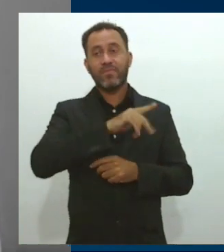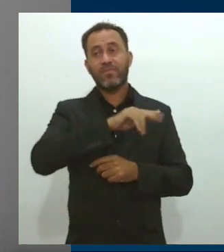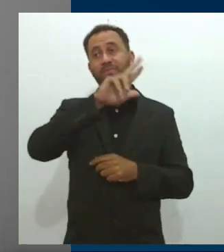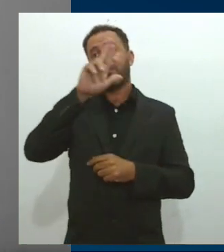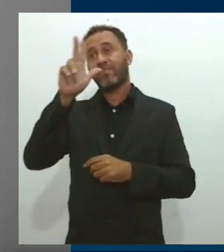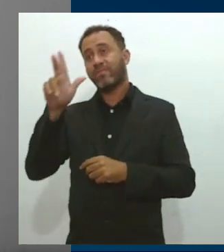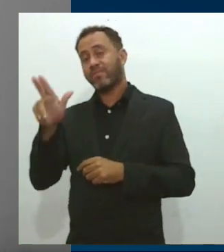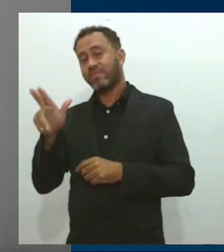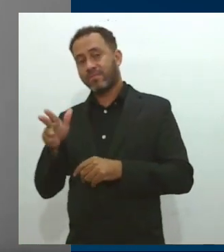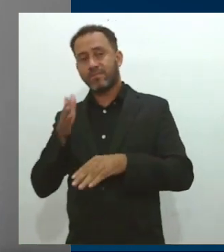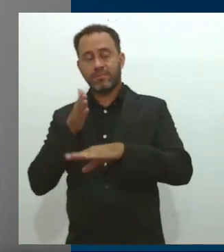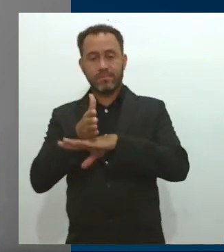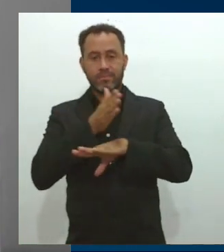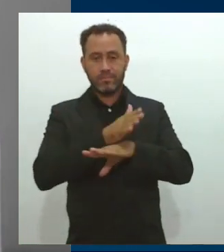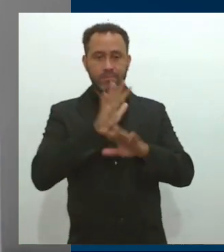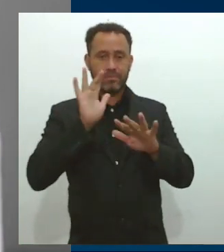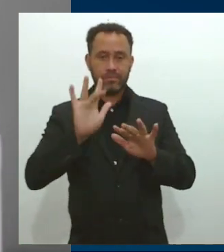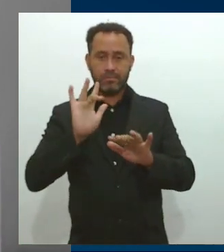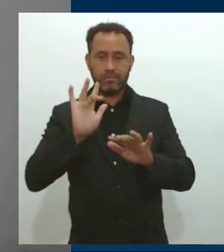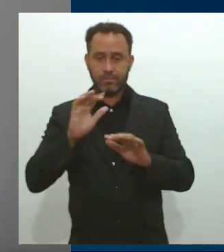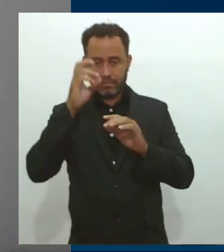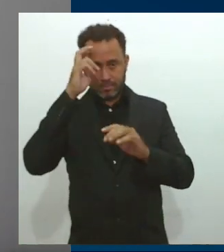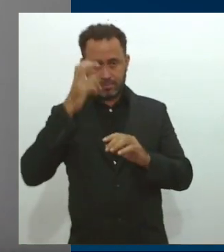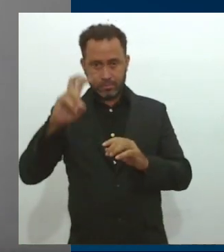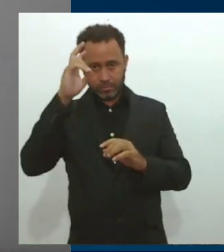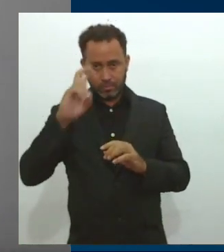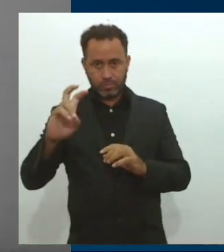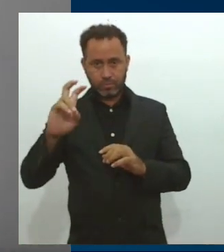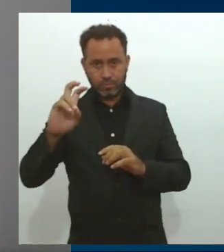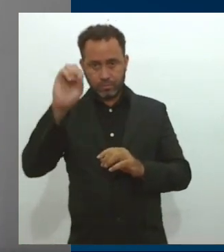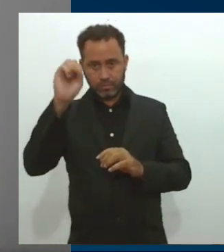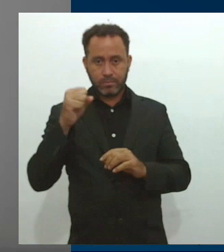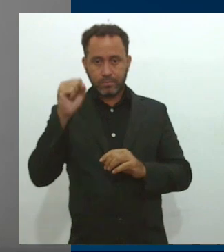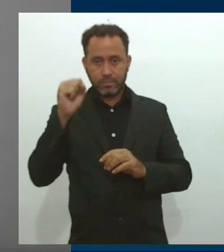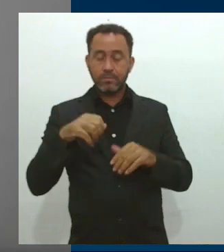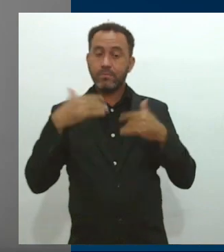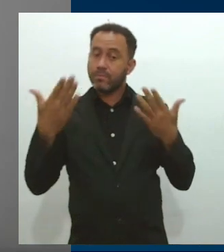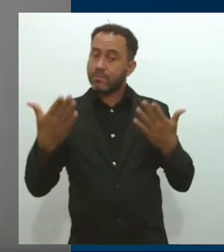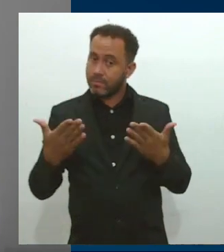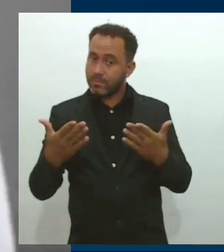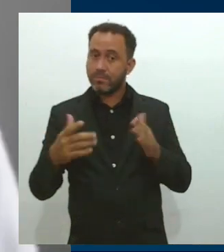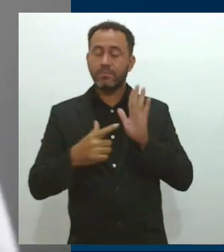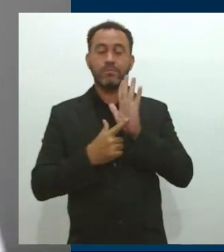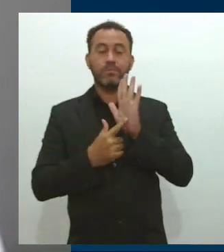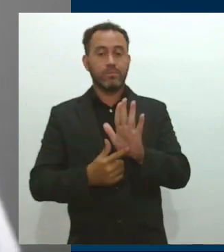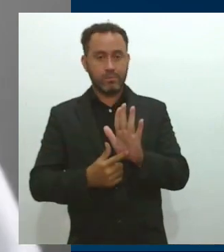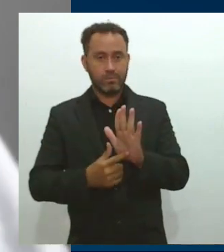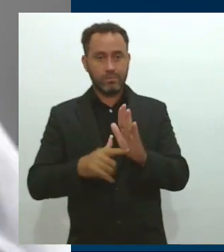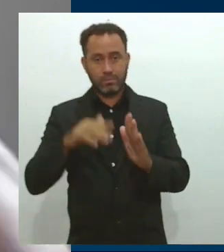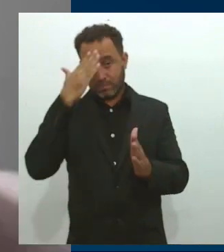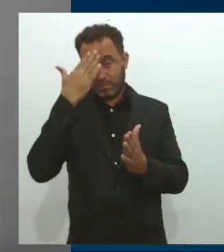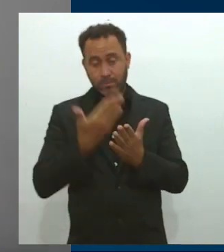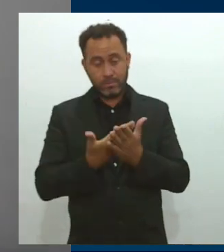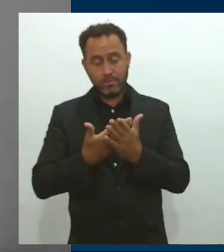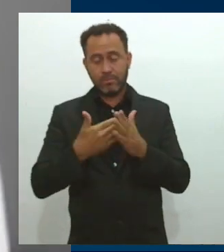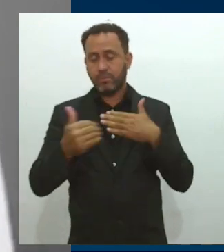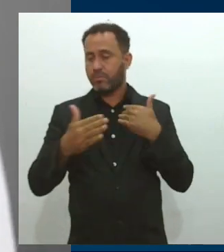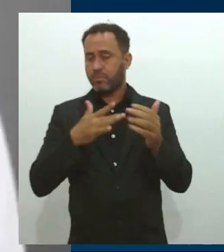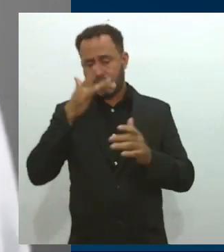elementos que fazem parte da cultura sergipana. Então, a gente está lançando isso e a gente acredita que qualquer pessoa que seja